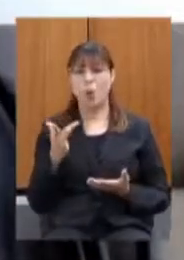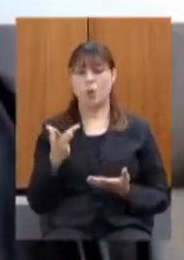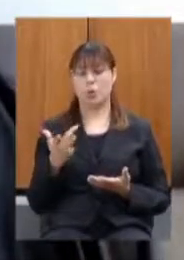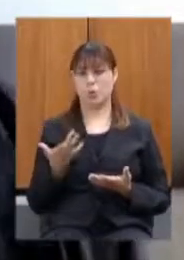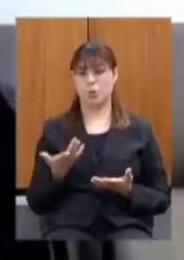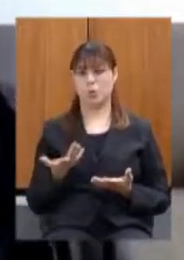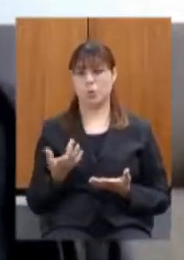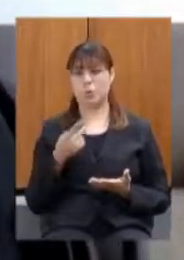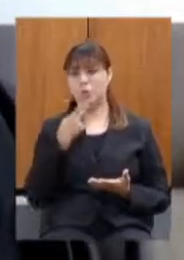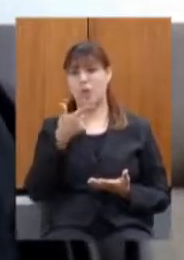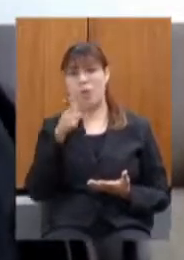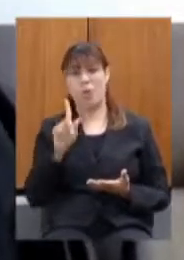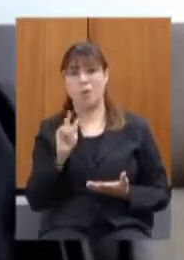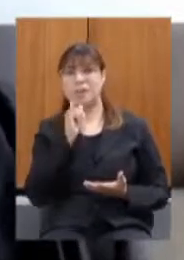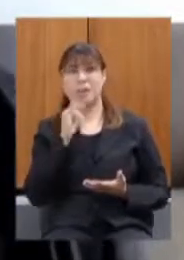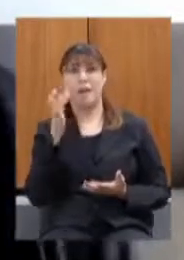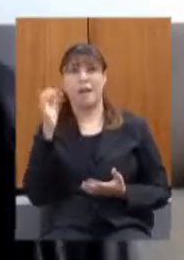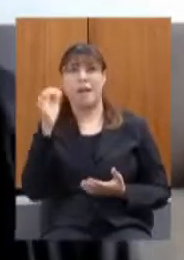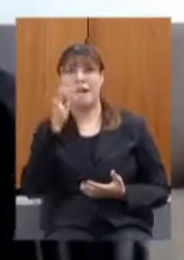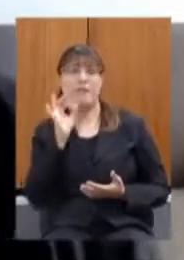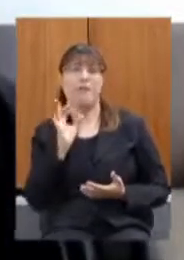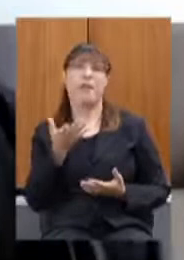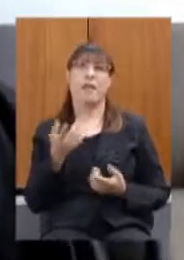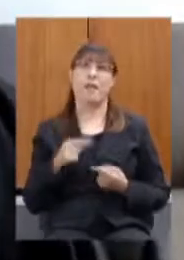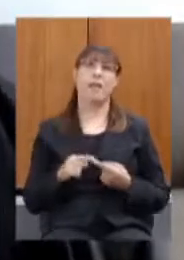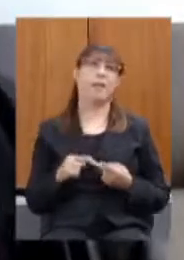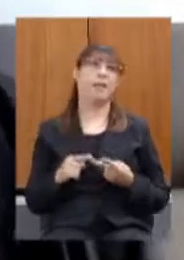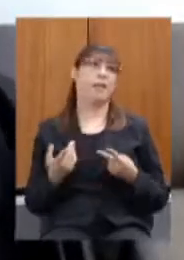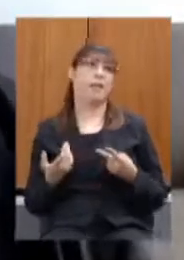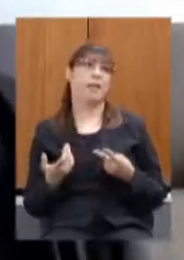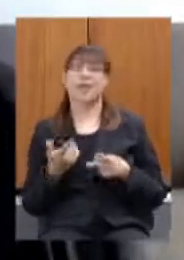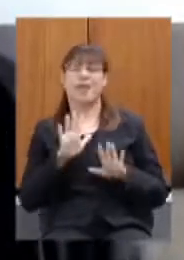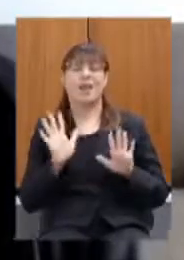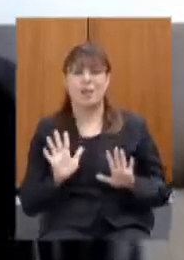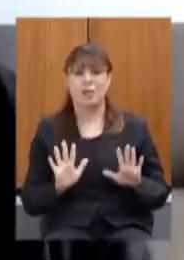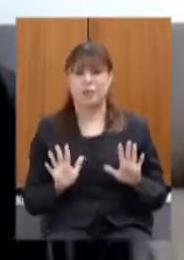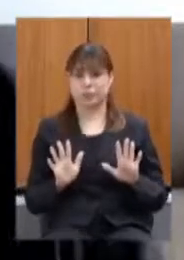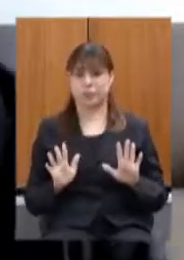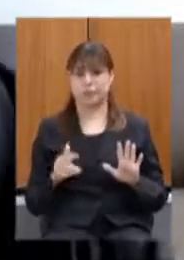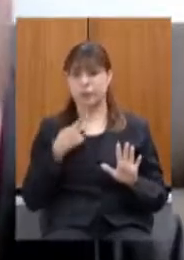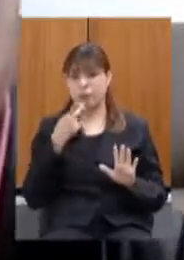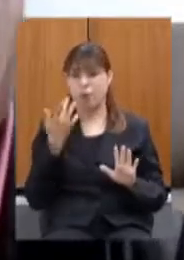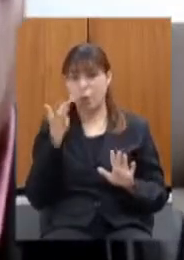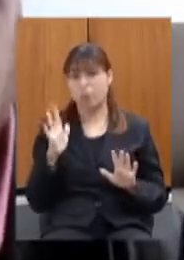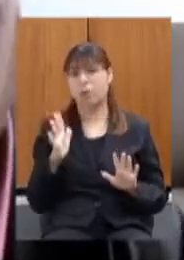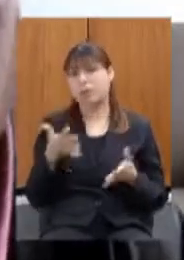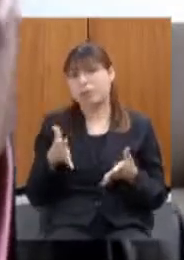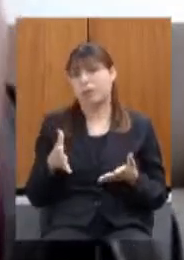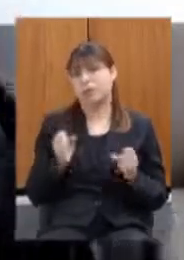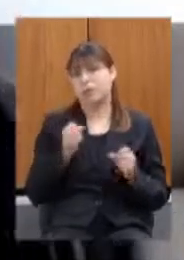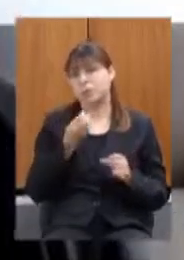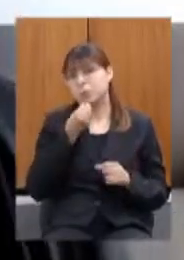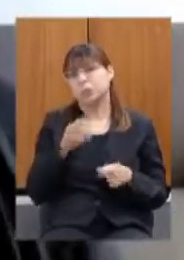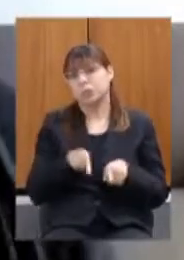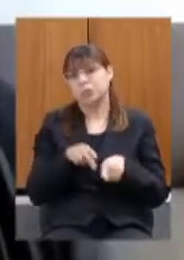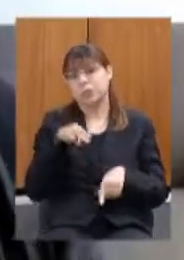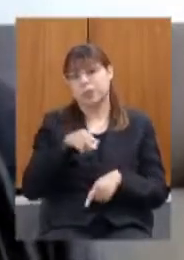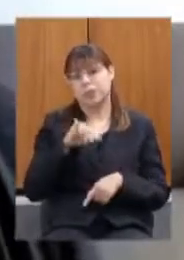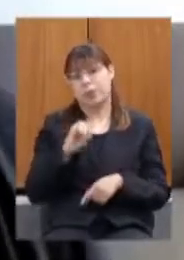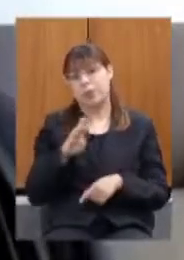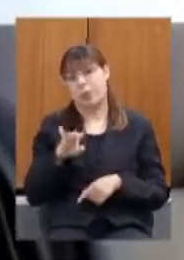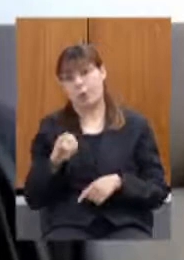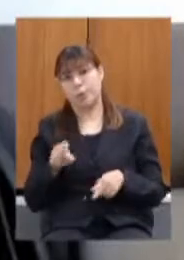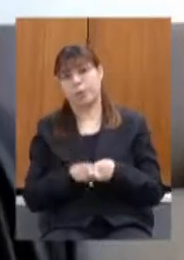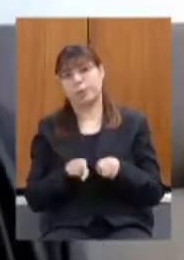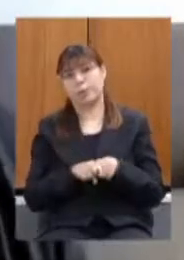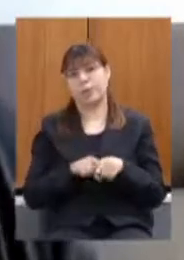não estou falando do café não estou falando do nada eu acho até que caberia alguma coisa para nióbio minério de ferro